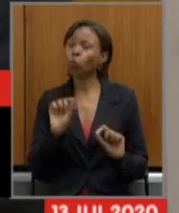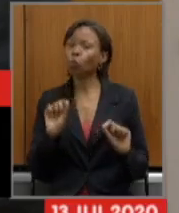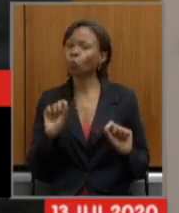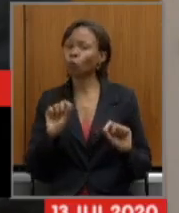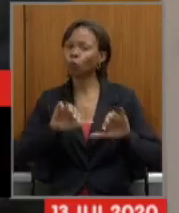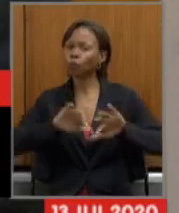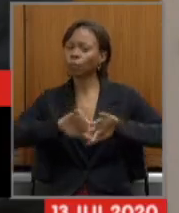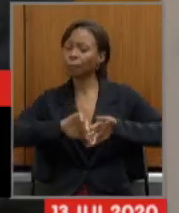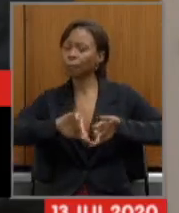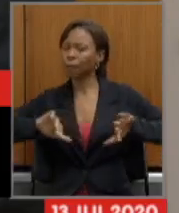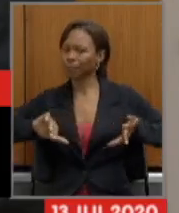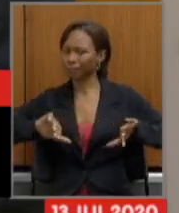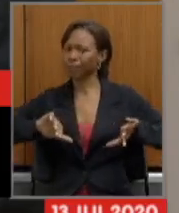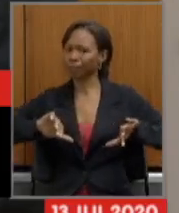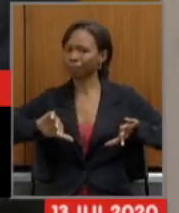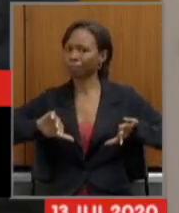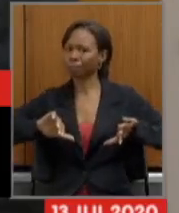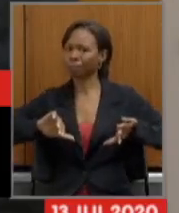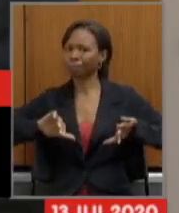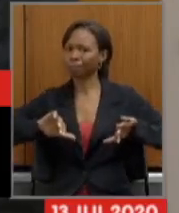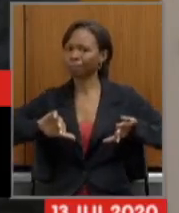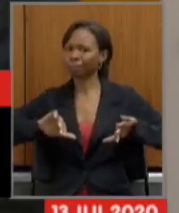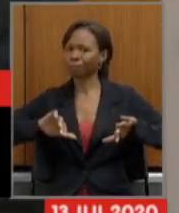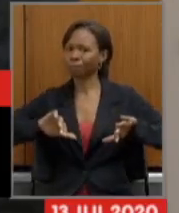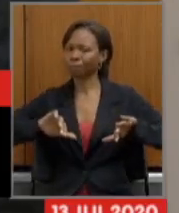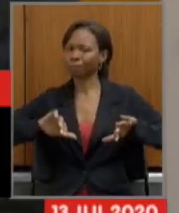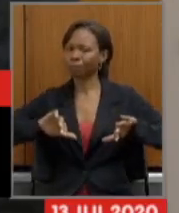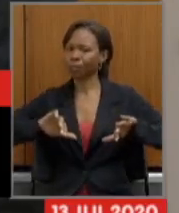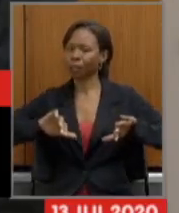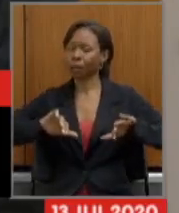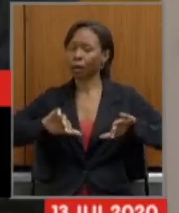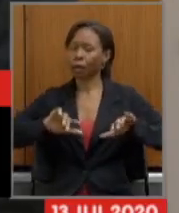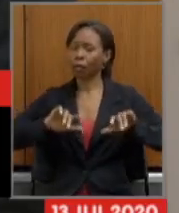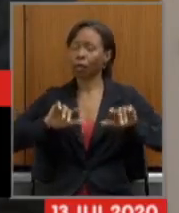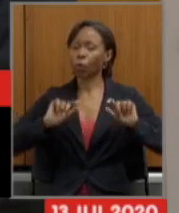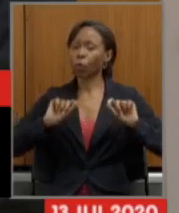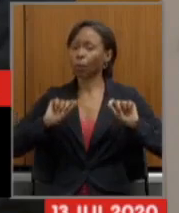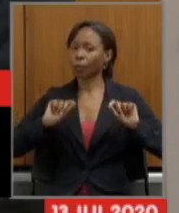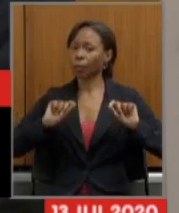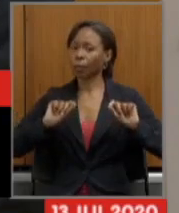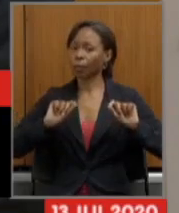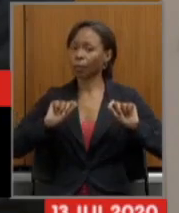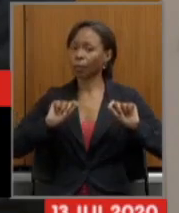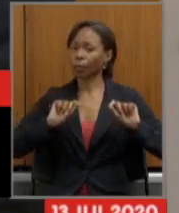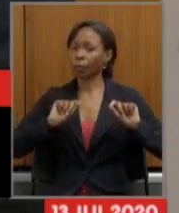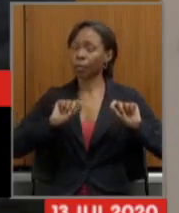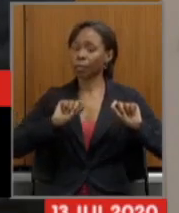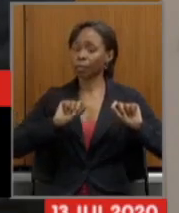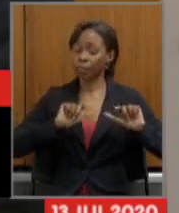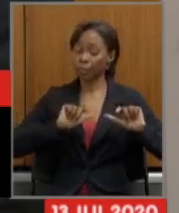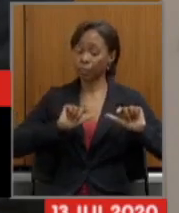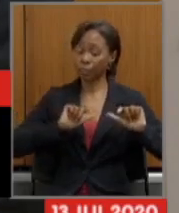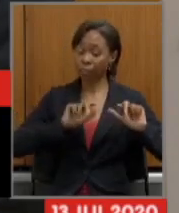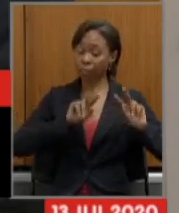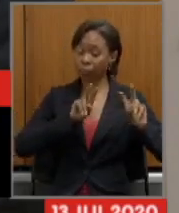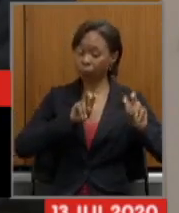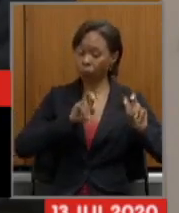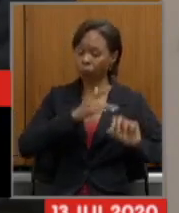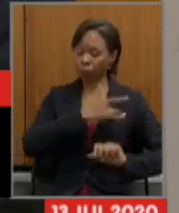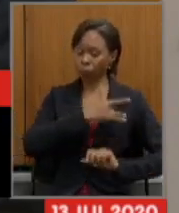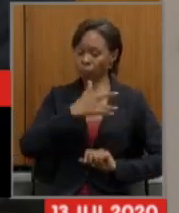entre a função saúde e